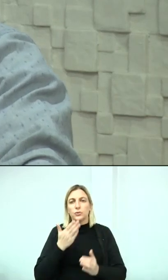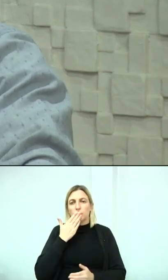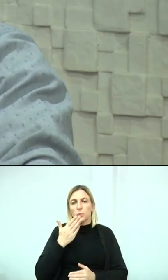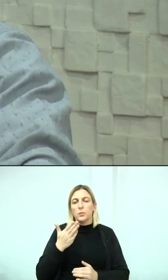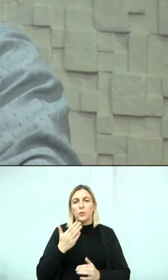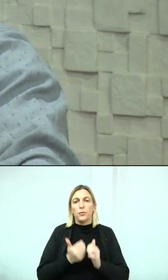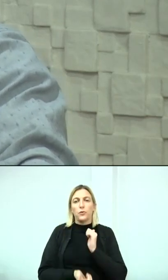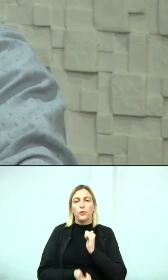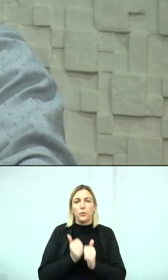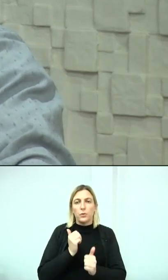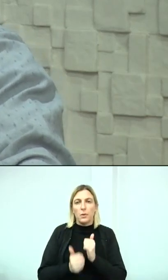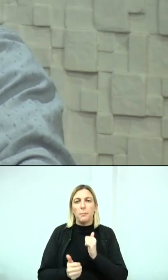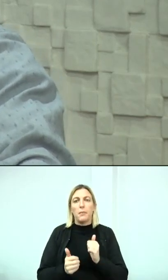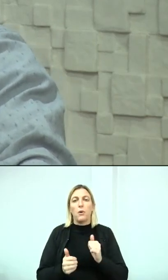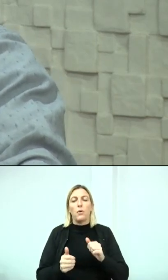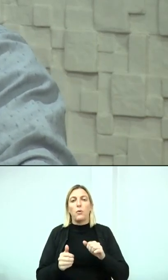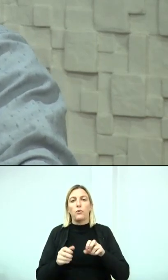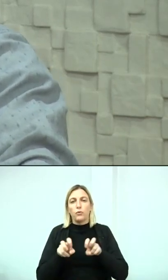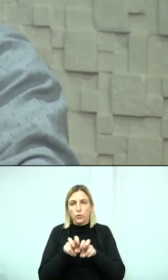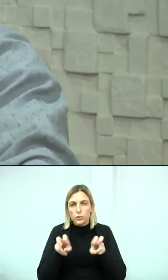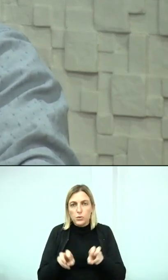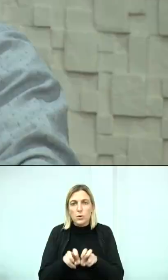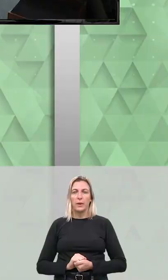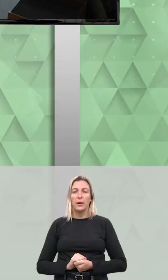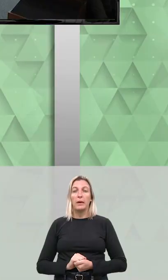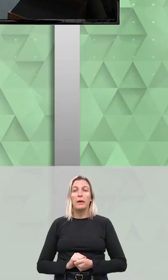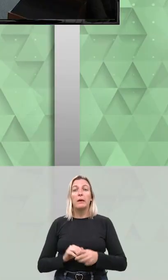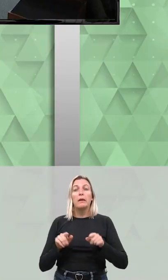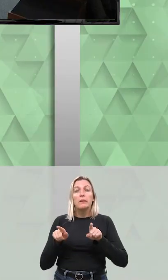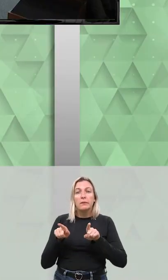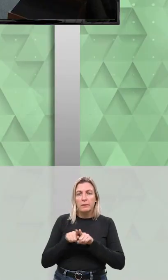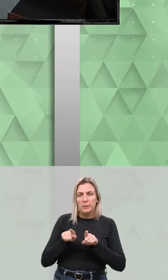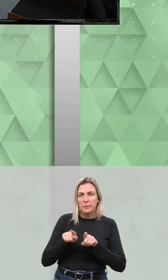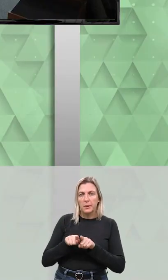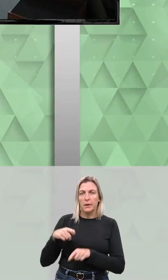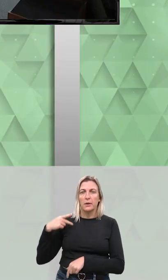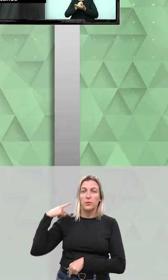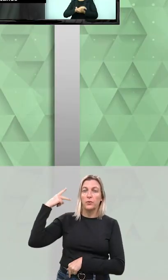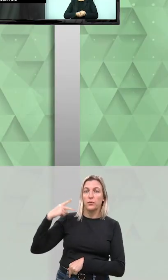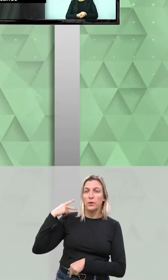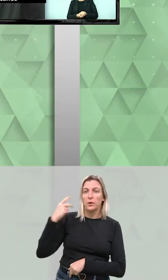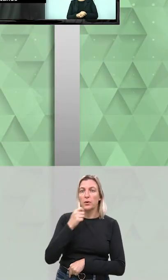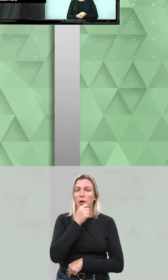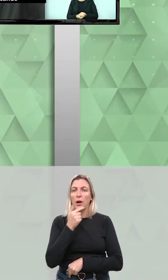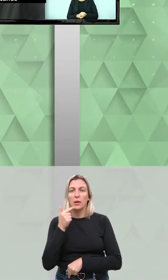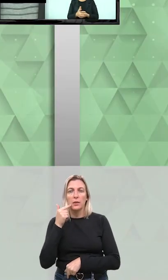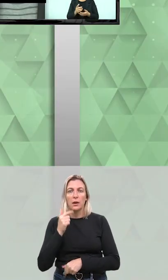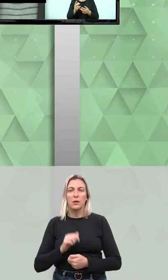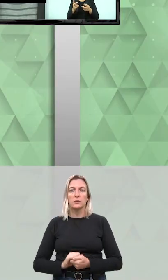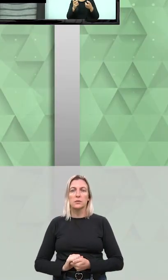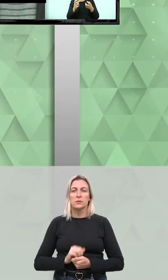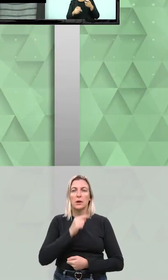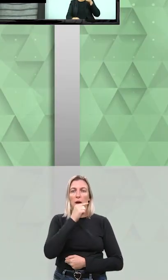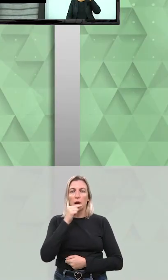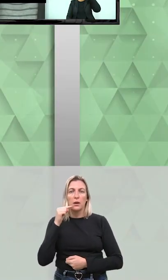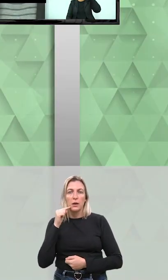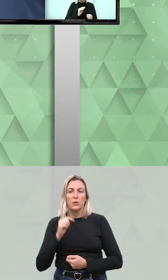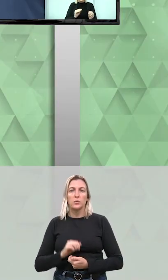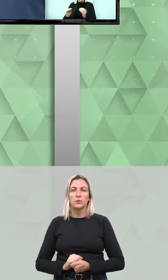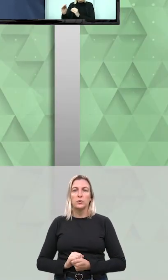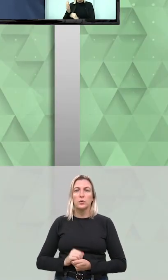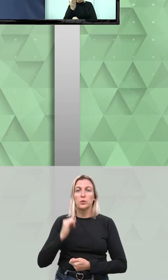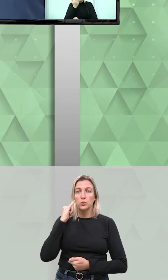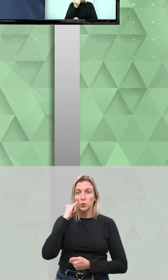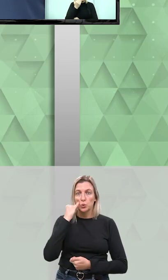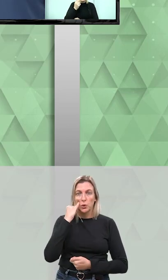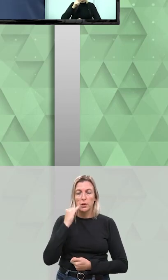em todos os lugares por onde trabalhou. Na sessão, os vereadores Anax Pezin, Claudemir de Araújo,